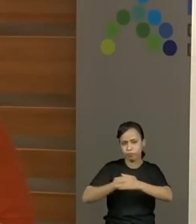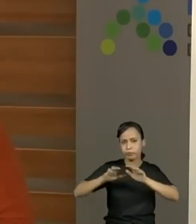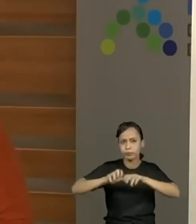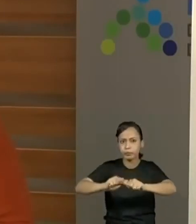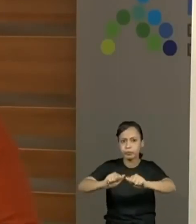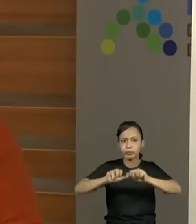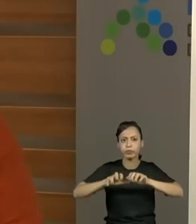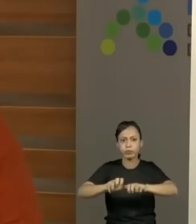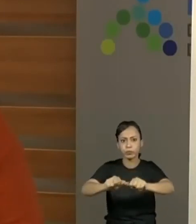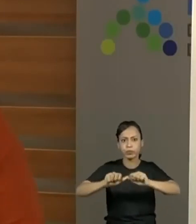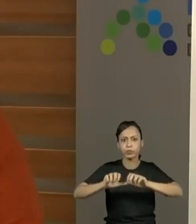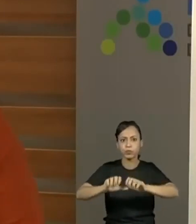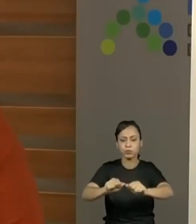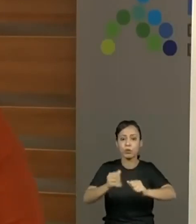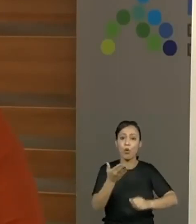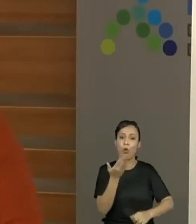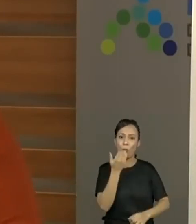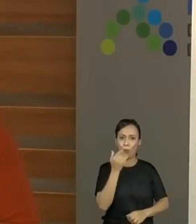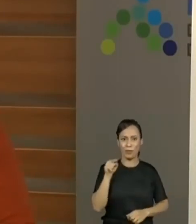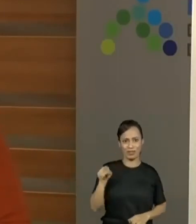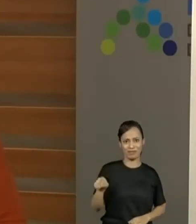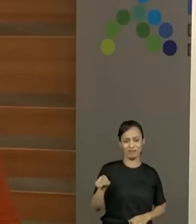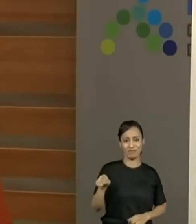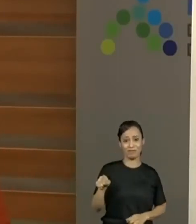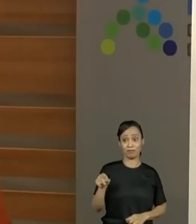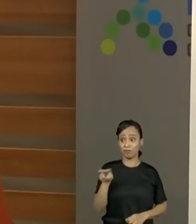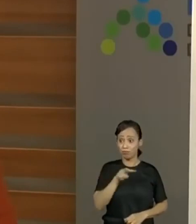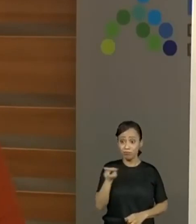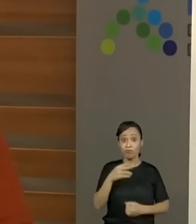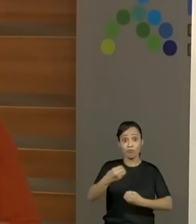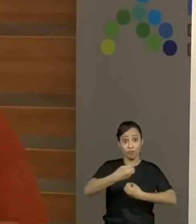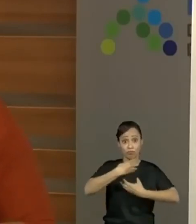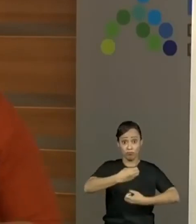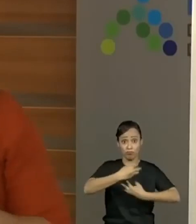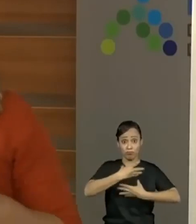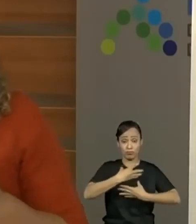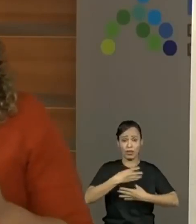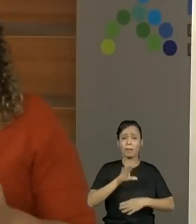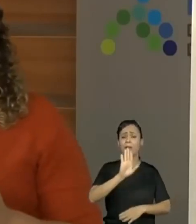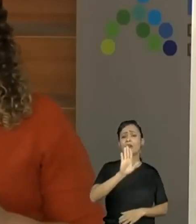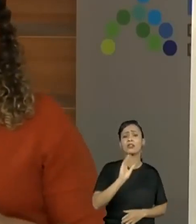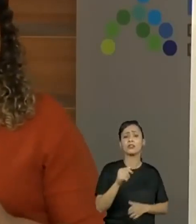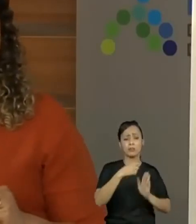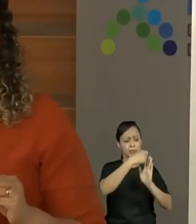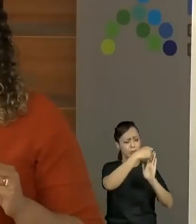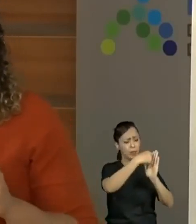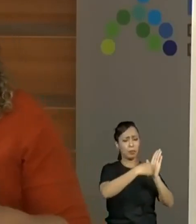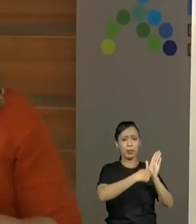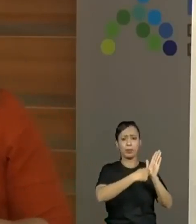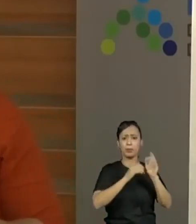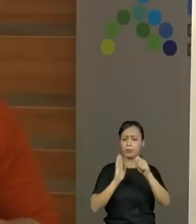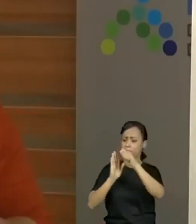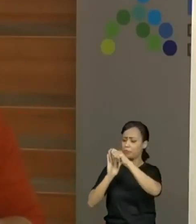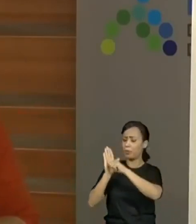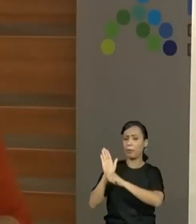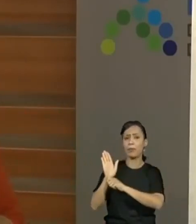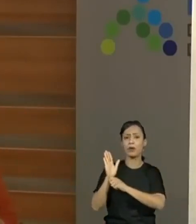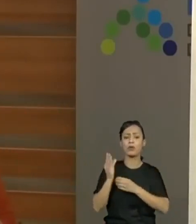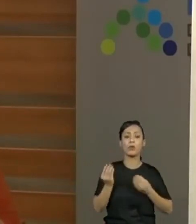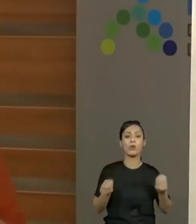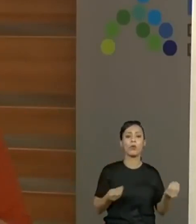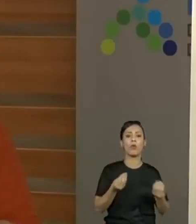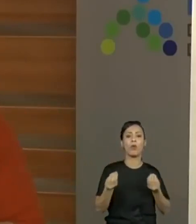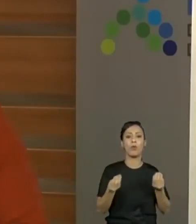determinado alimento. E como eles estão organizados? Professora, os textos instrucionais, eles estão organizados ali